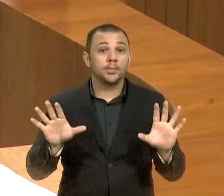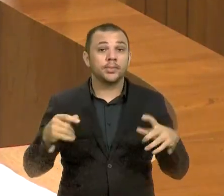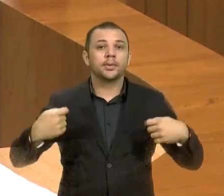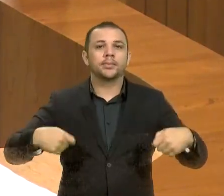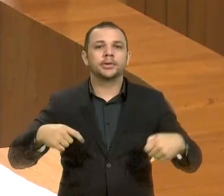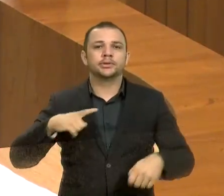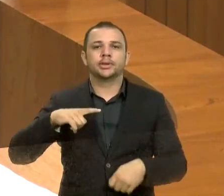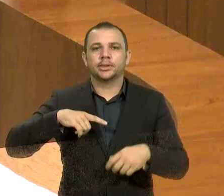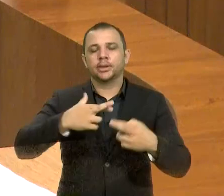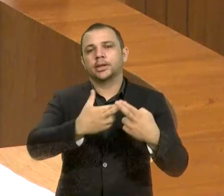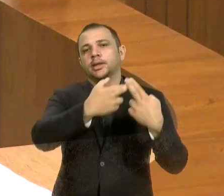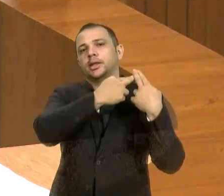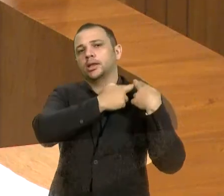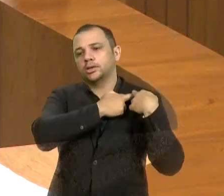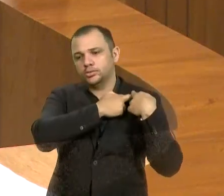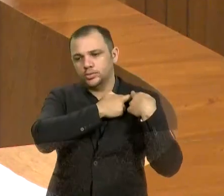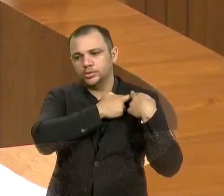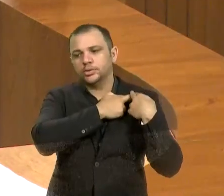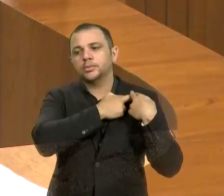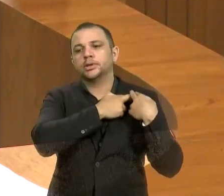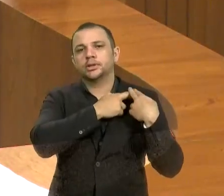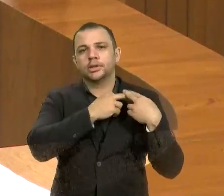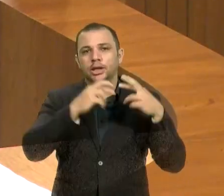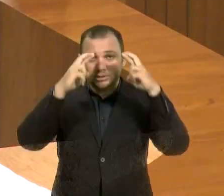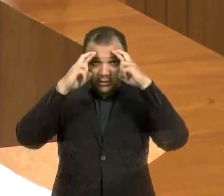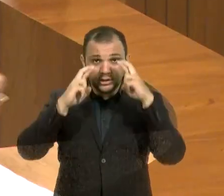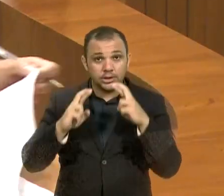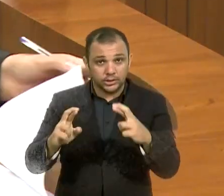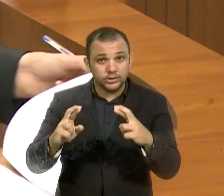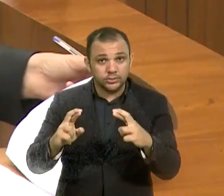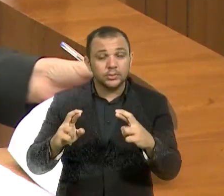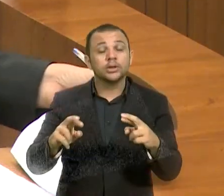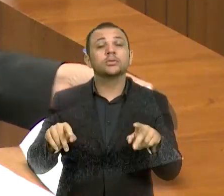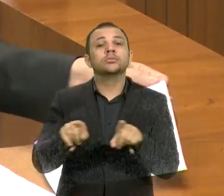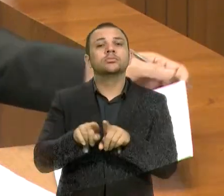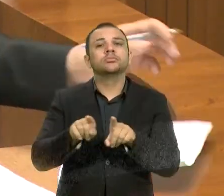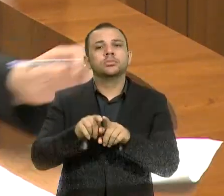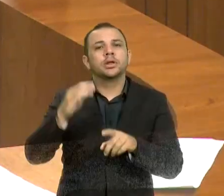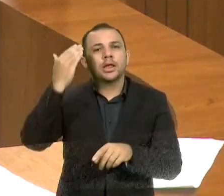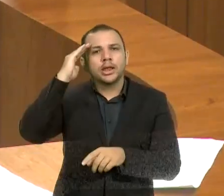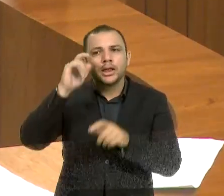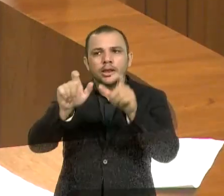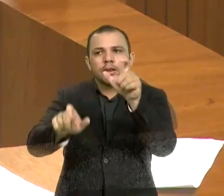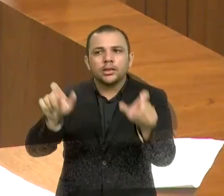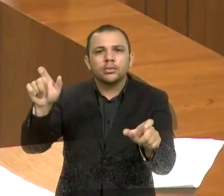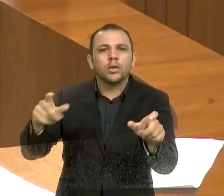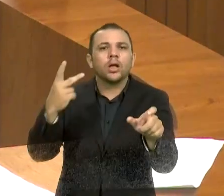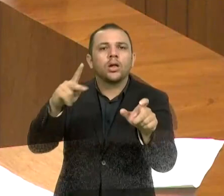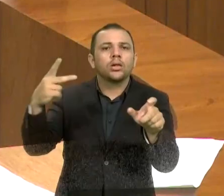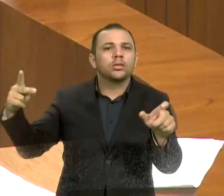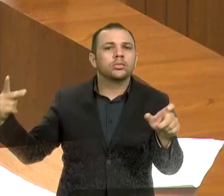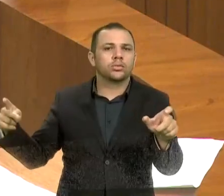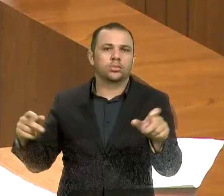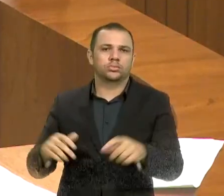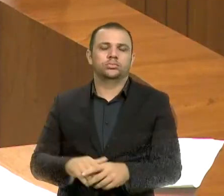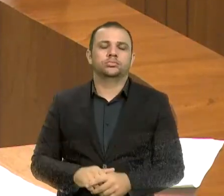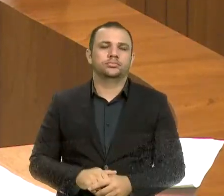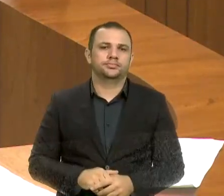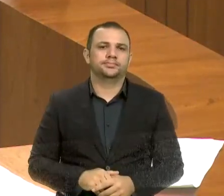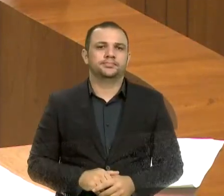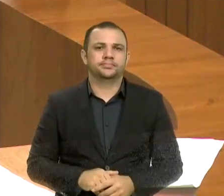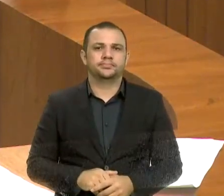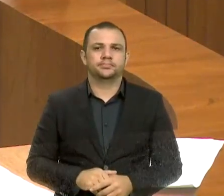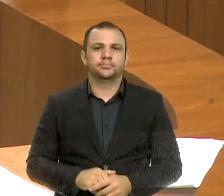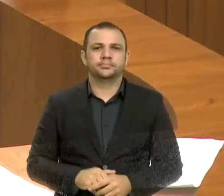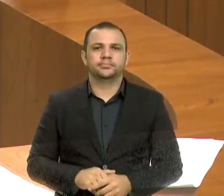responsabilidade, respeito e consideração pelos outros. A religião é